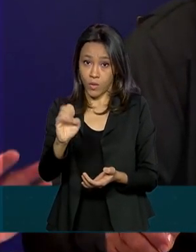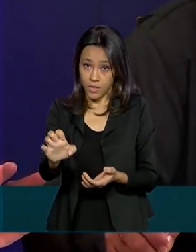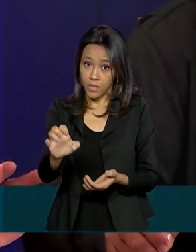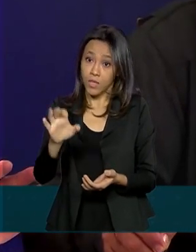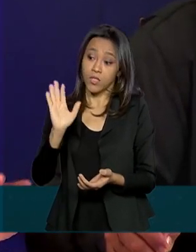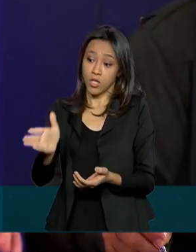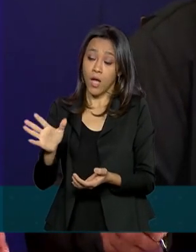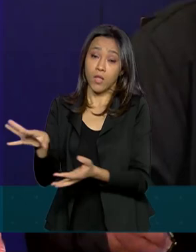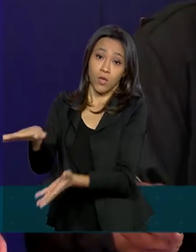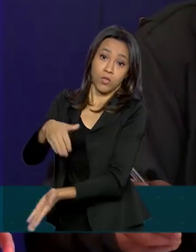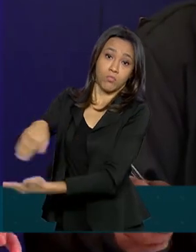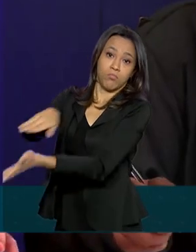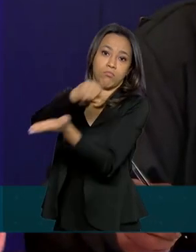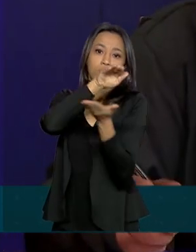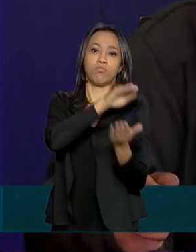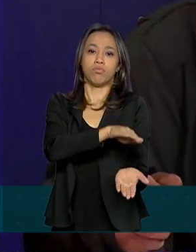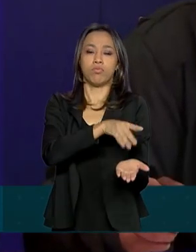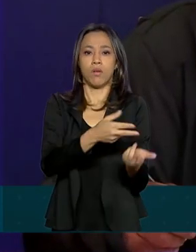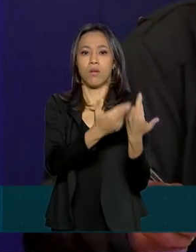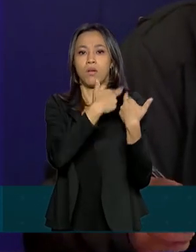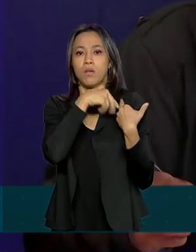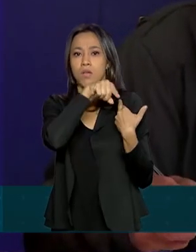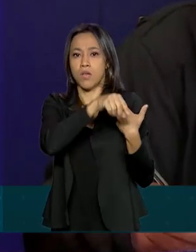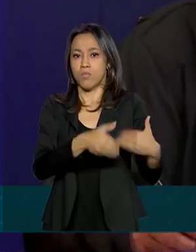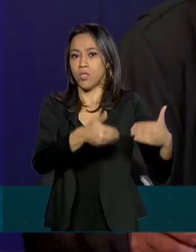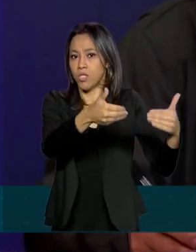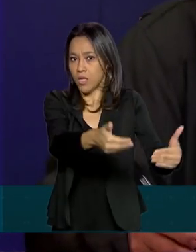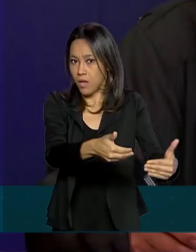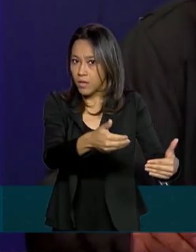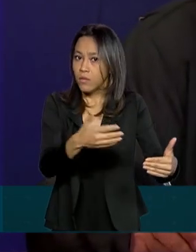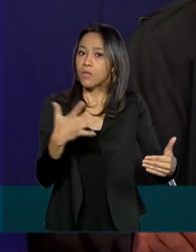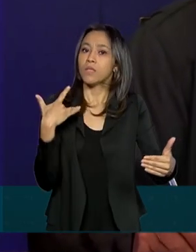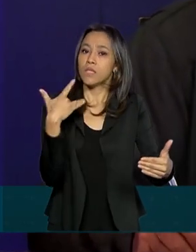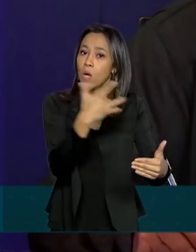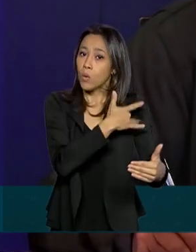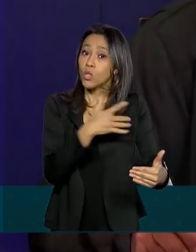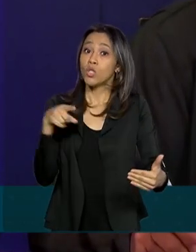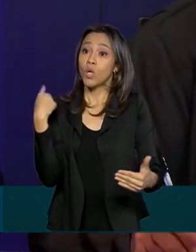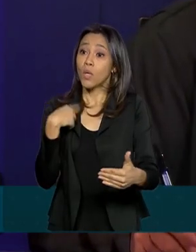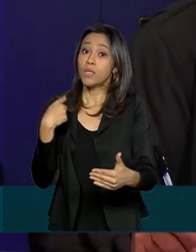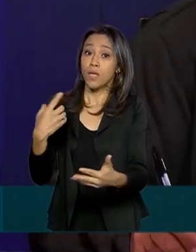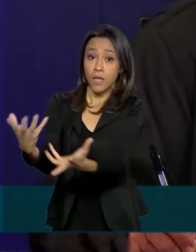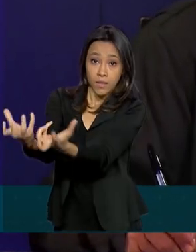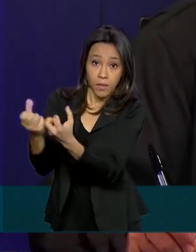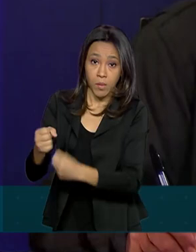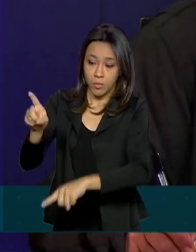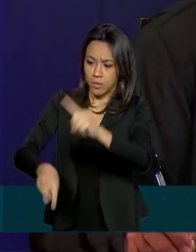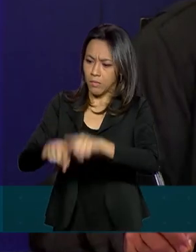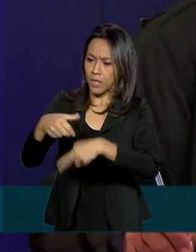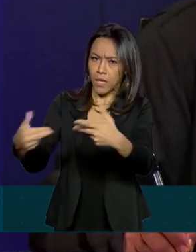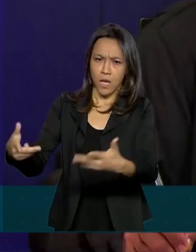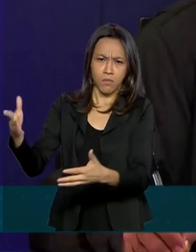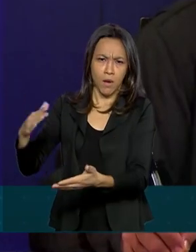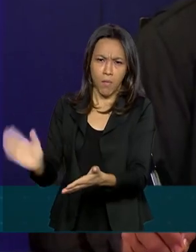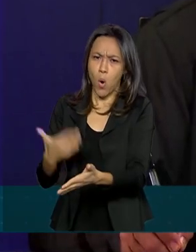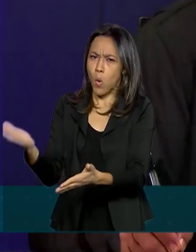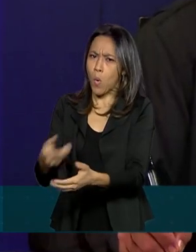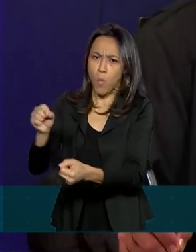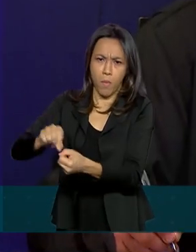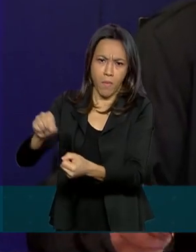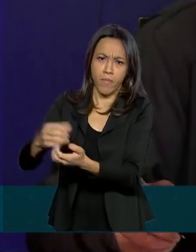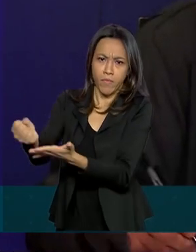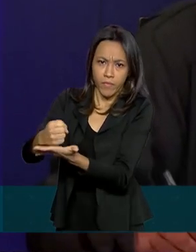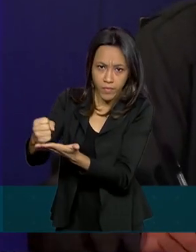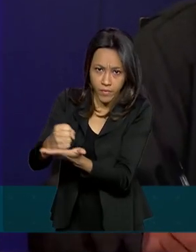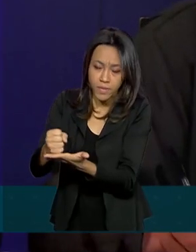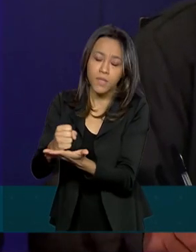da Saúde isso aí. Nós recebemos mais insumos para a fabricação própria e aumentamos, caso necessário,